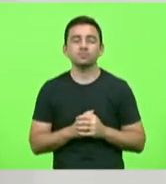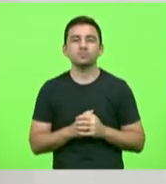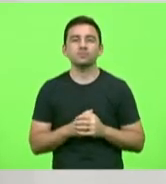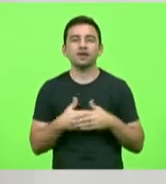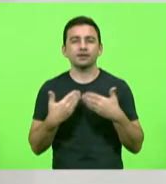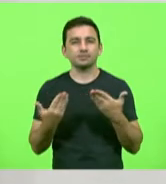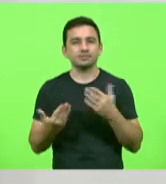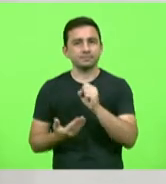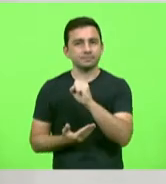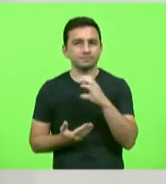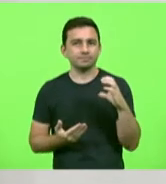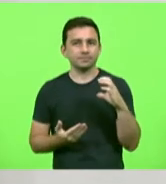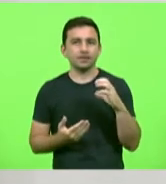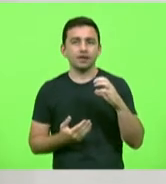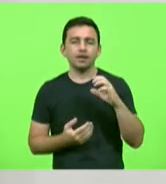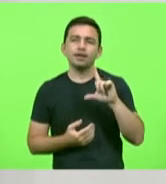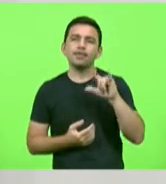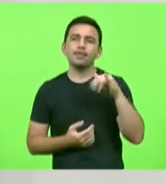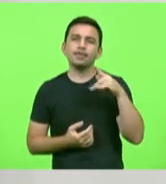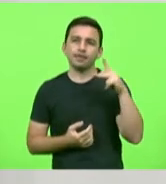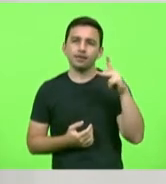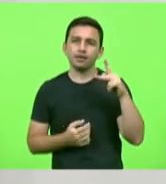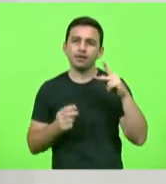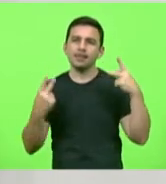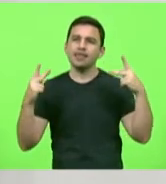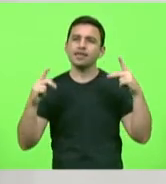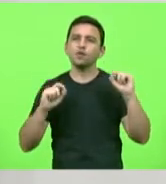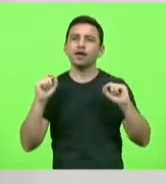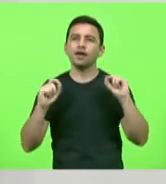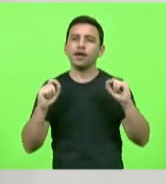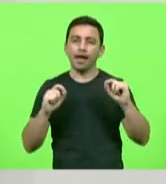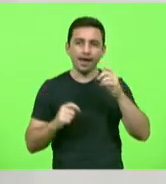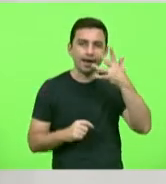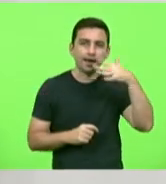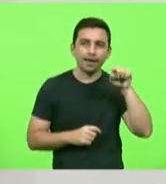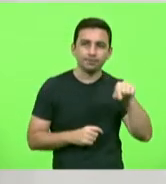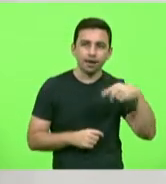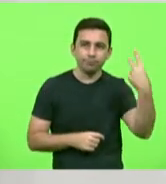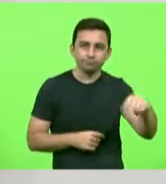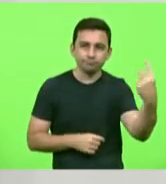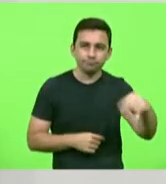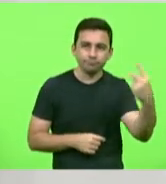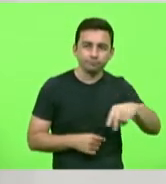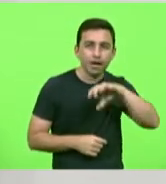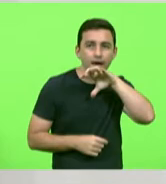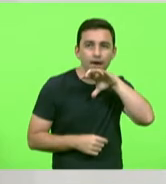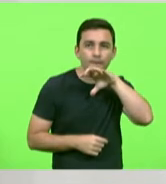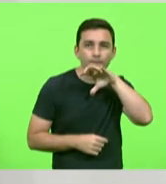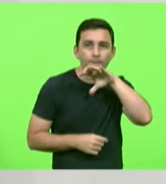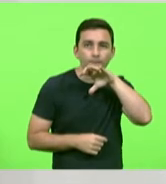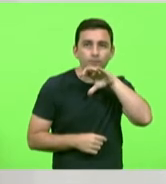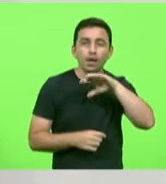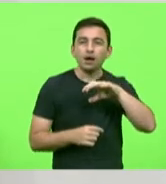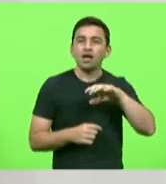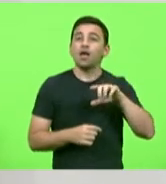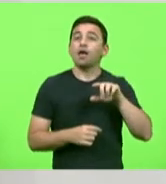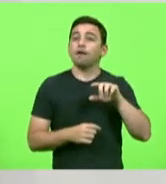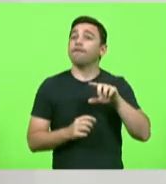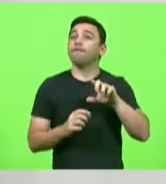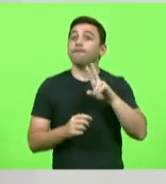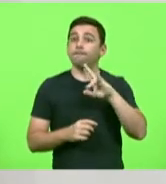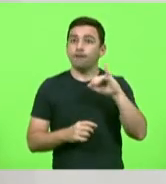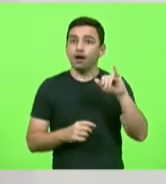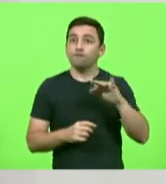catarina teoria do link norte-americana diz o seguinte quando uma criança maltrata um animal a probabilidade de ele